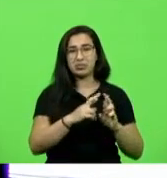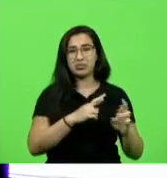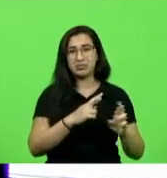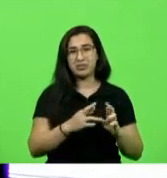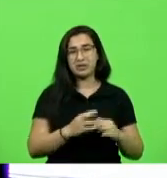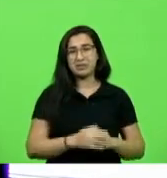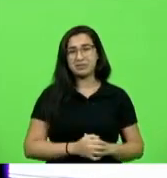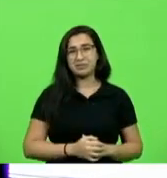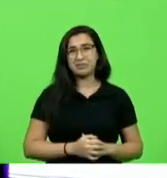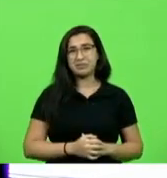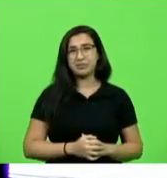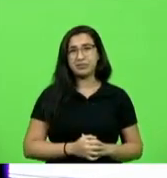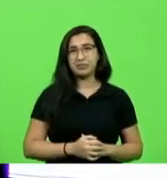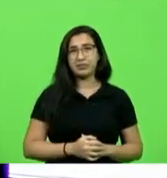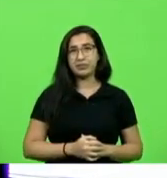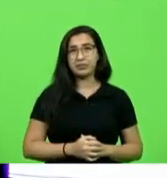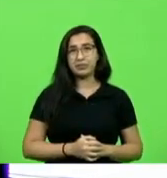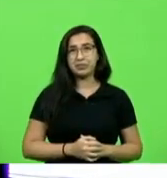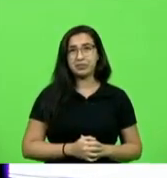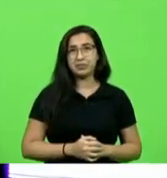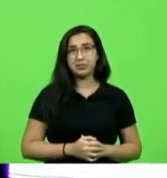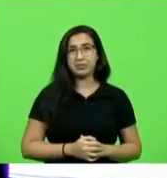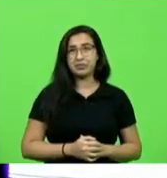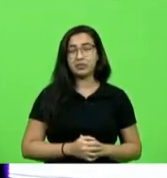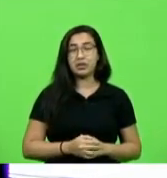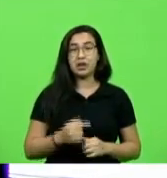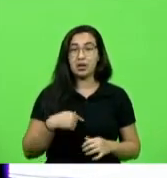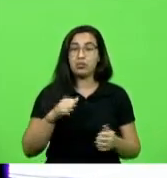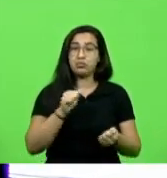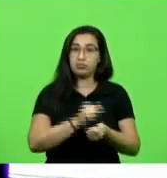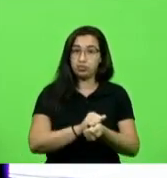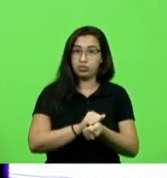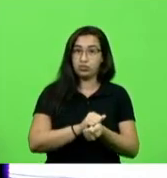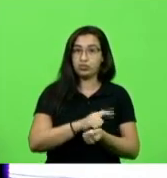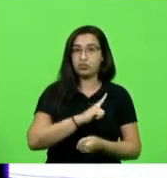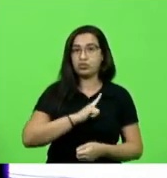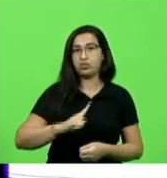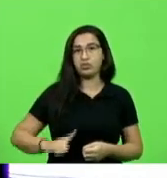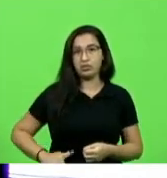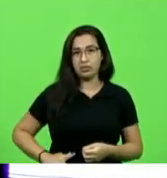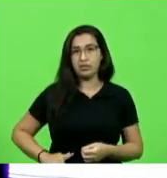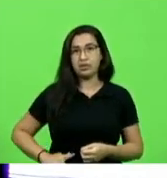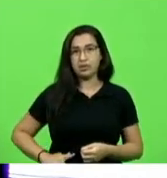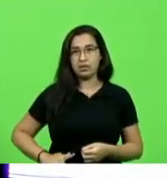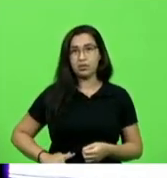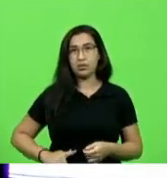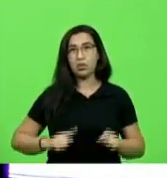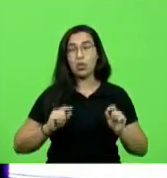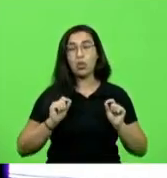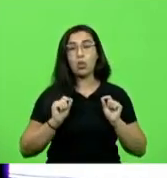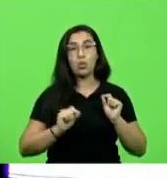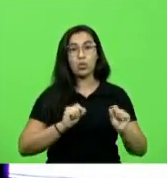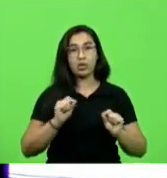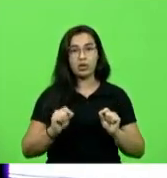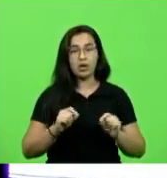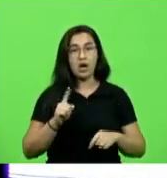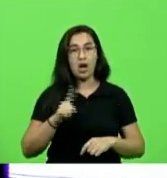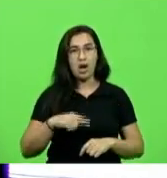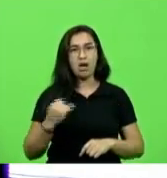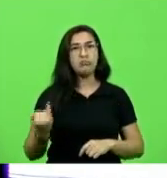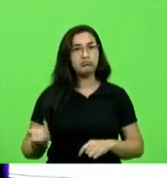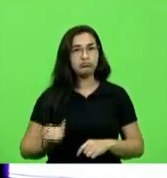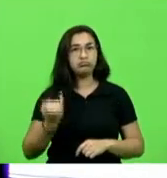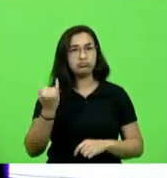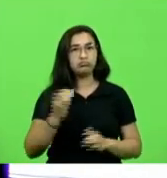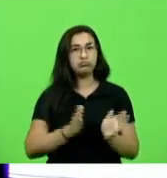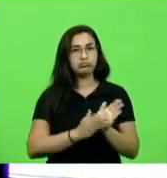da morte então me coloco ao lado do governador nesse sentido de que acho louvável